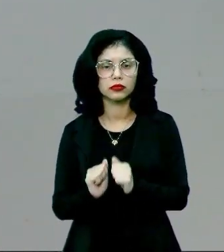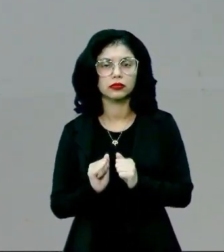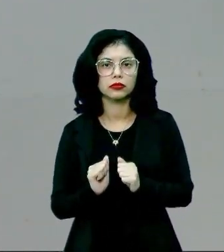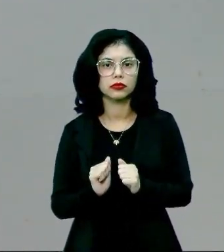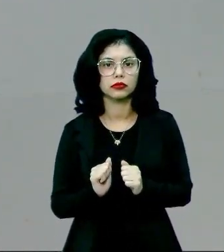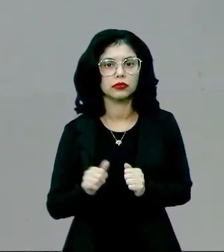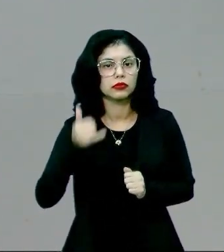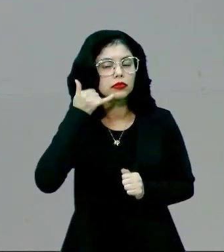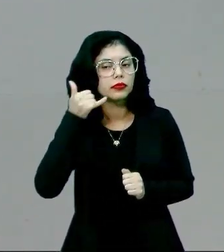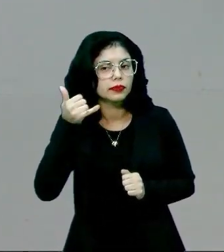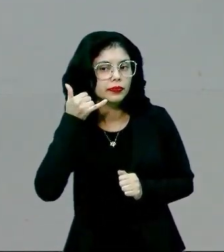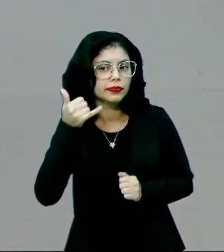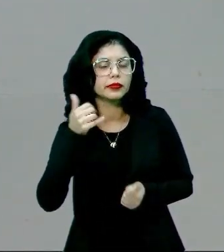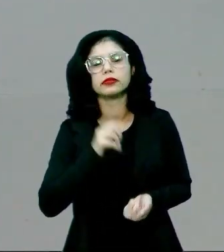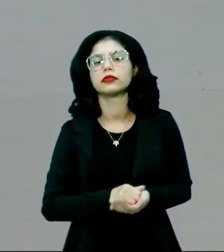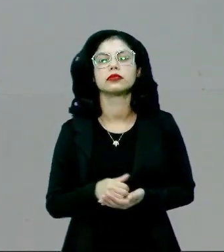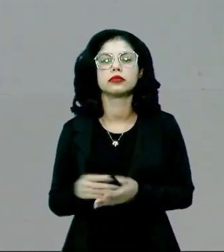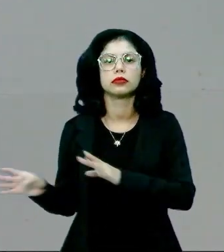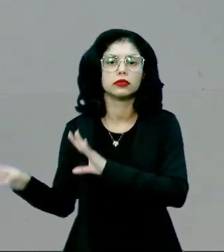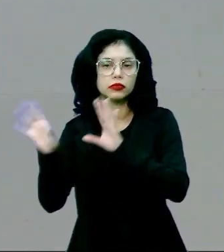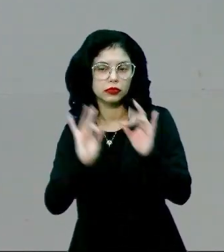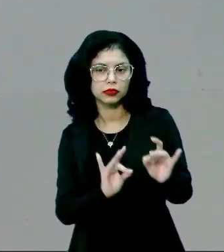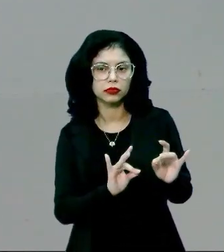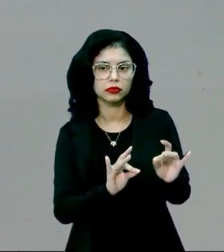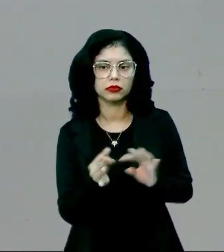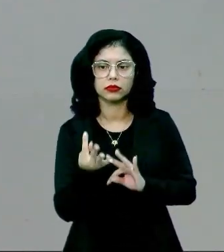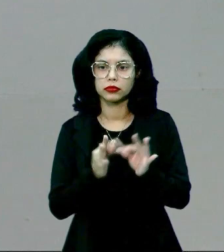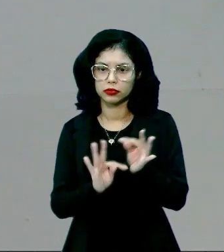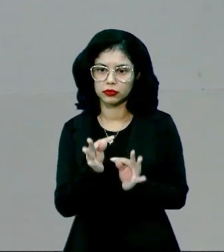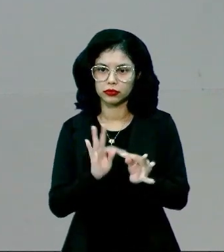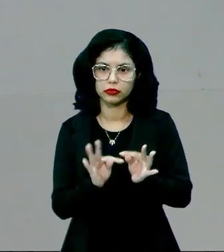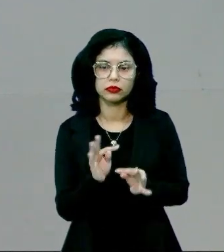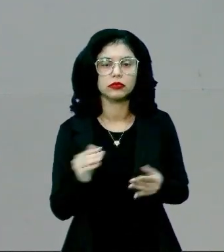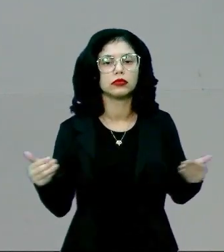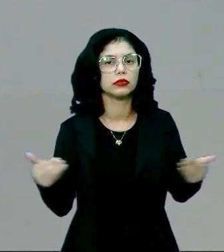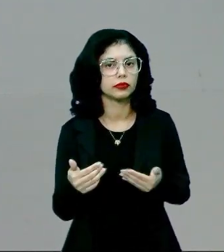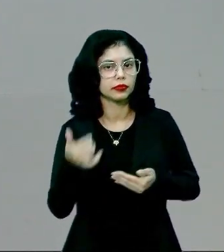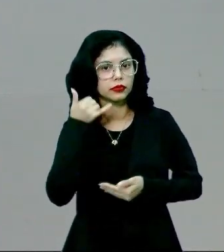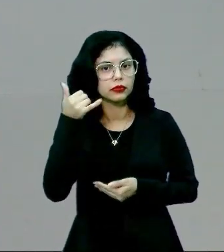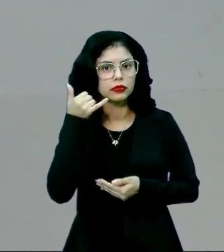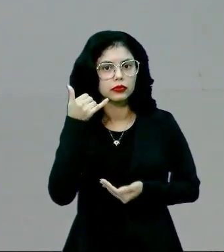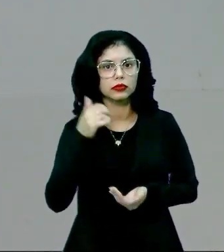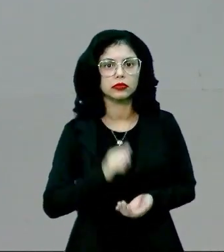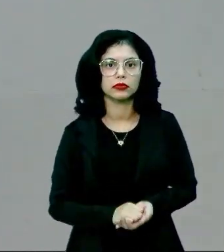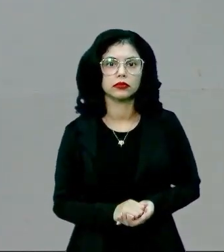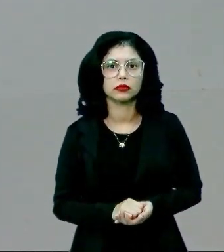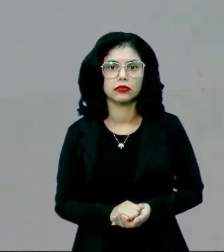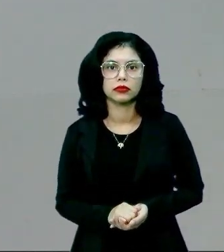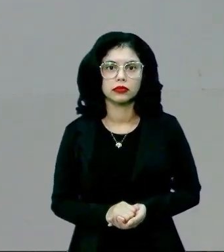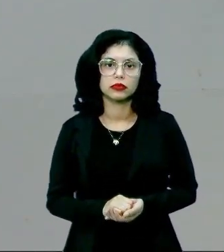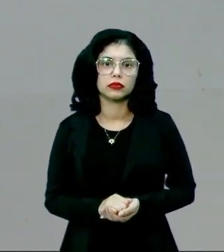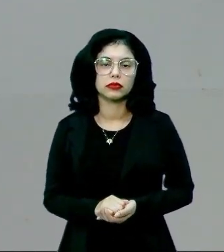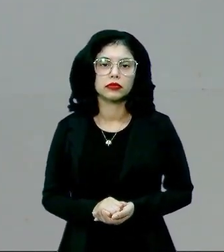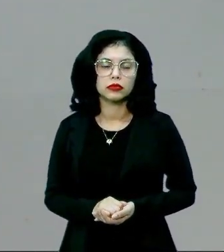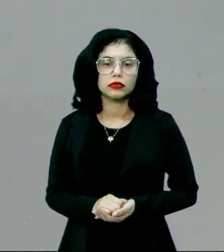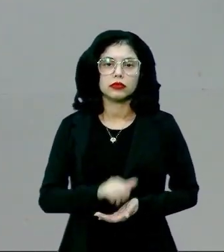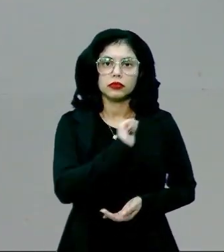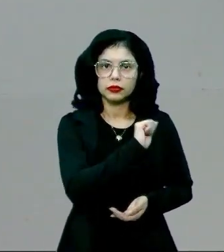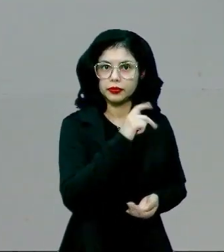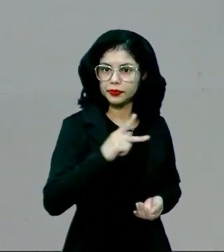originar chamadas. Através da tecnologia dos aparelhos smartphones, nós temos os